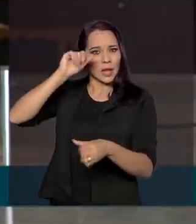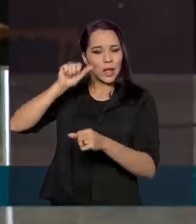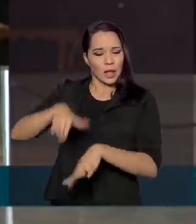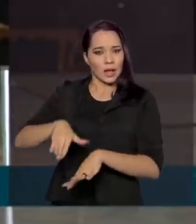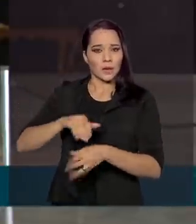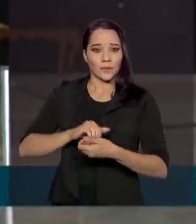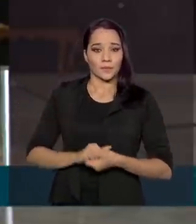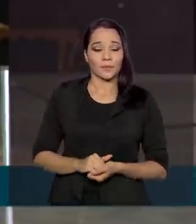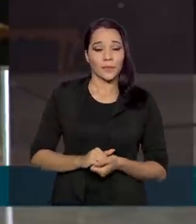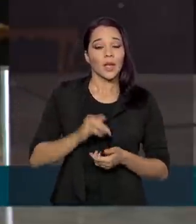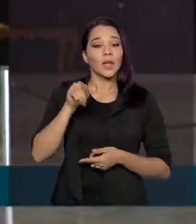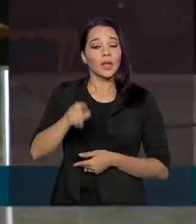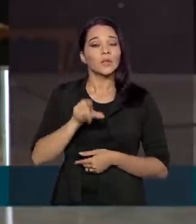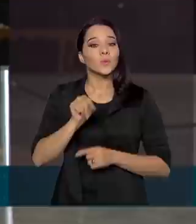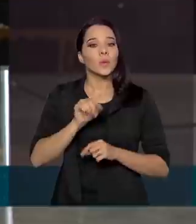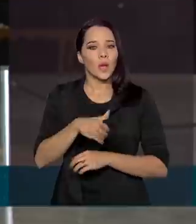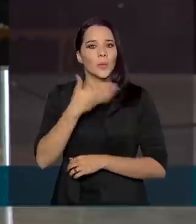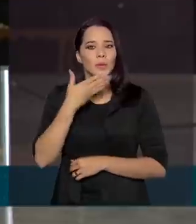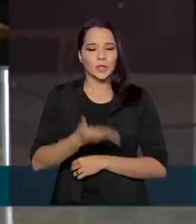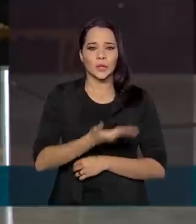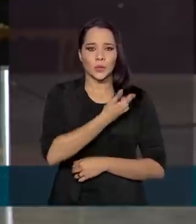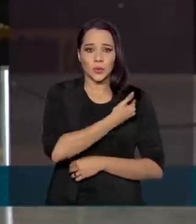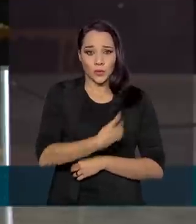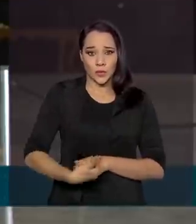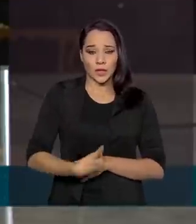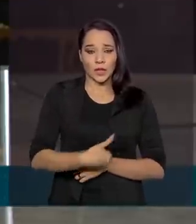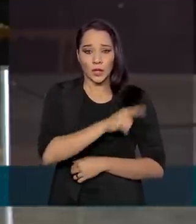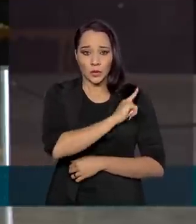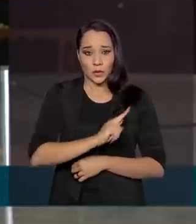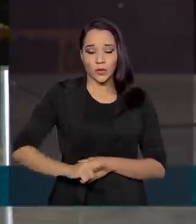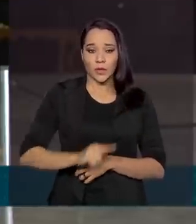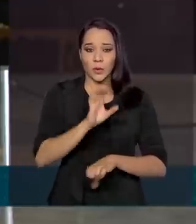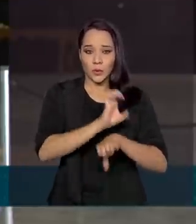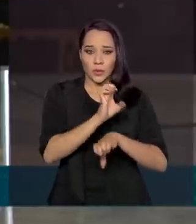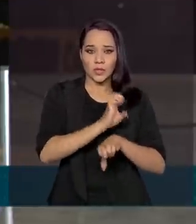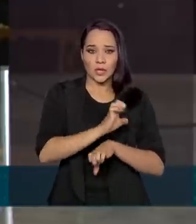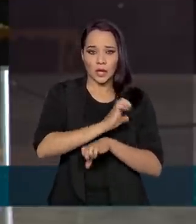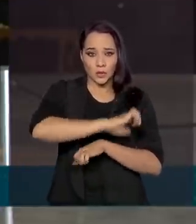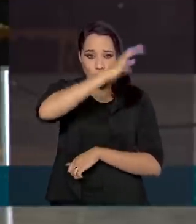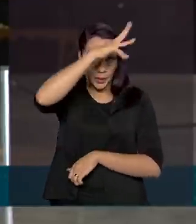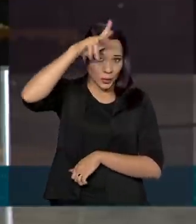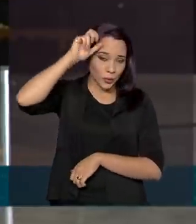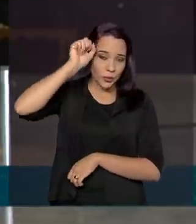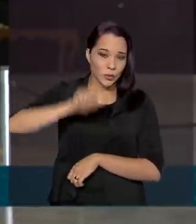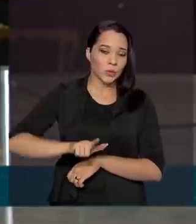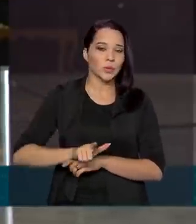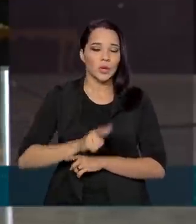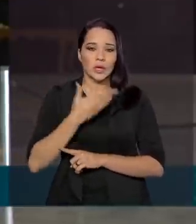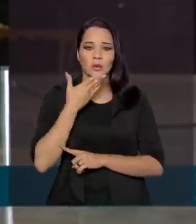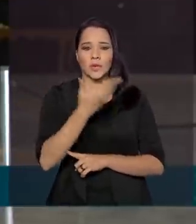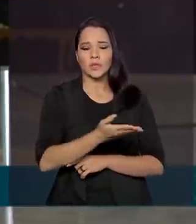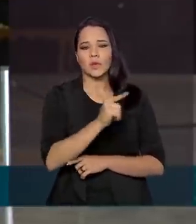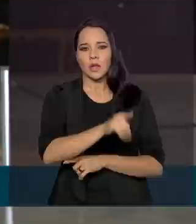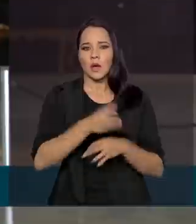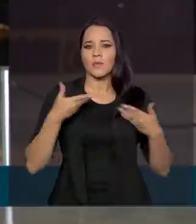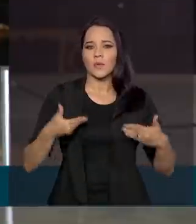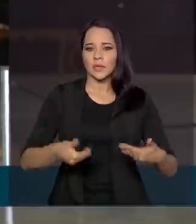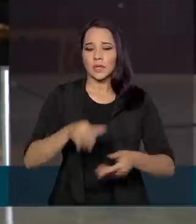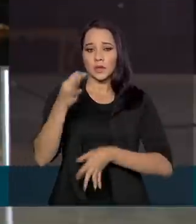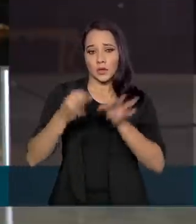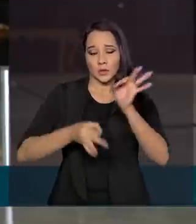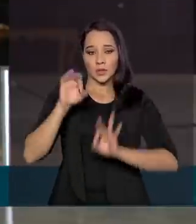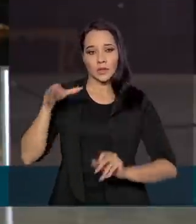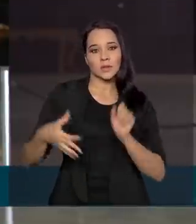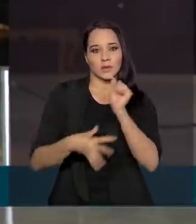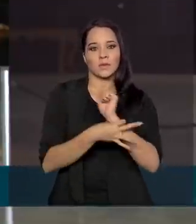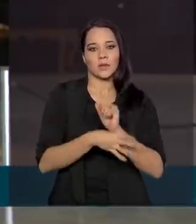-feira. O envio atende a um pedido do governador do estado do Mato Grosso do Sul, Reinaldo Azambuja, feito ao Ministério da Justiça